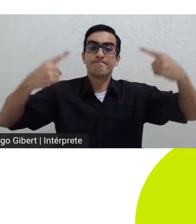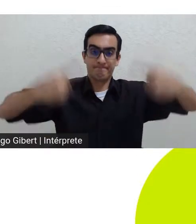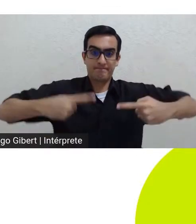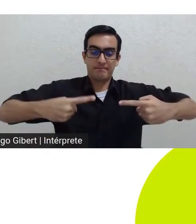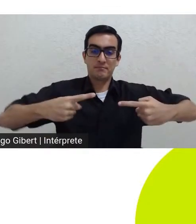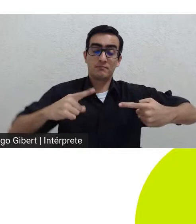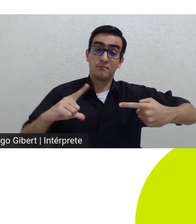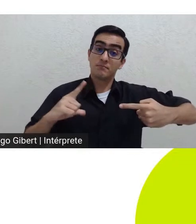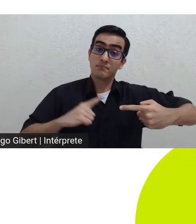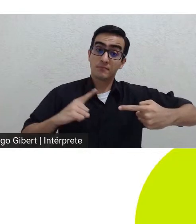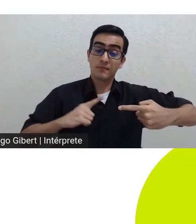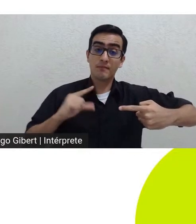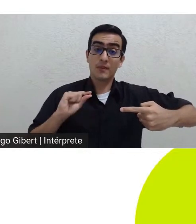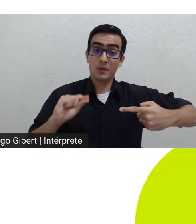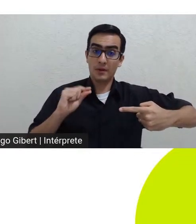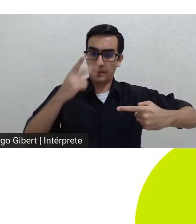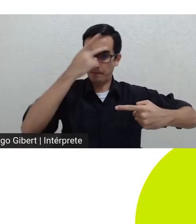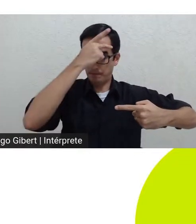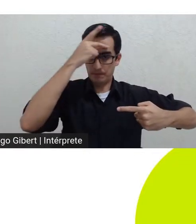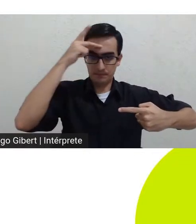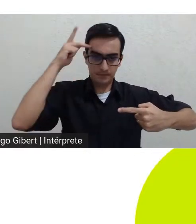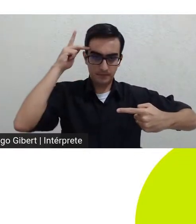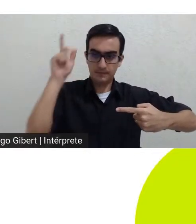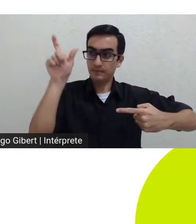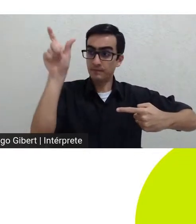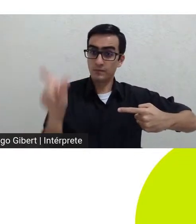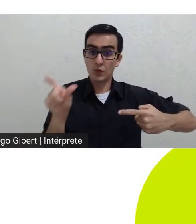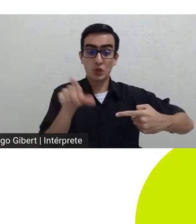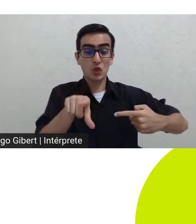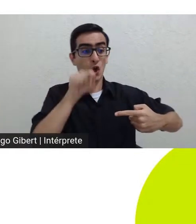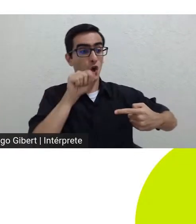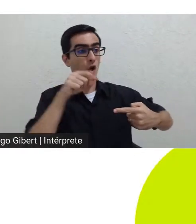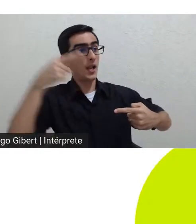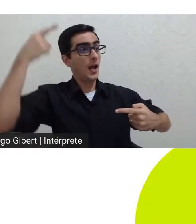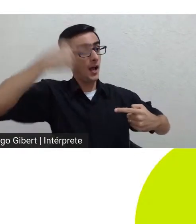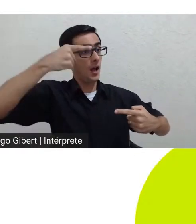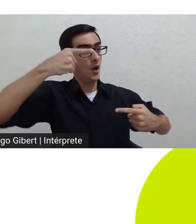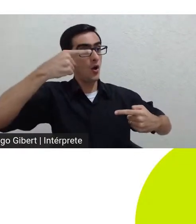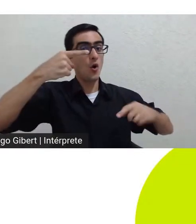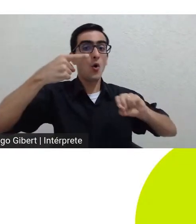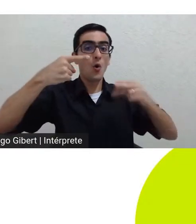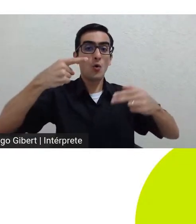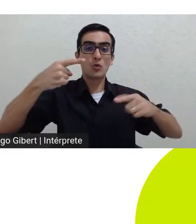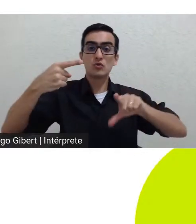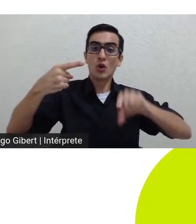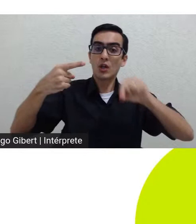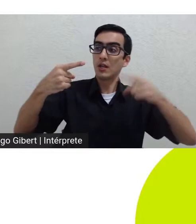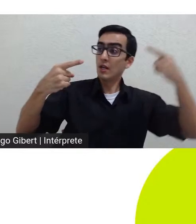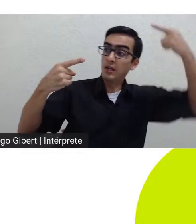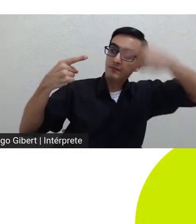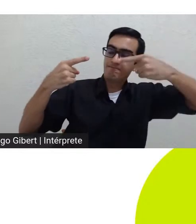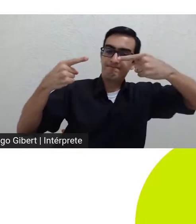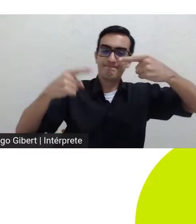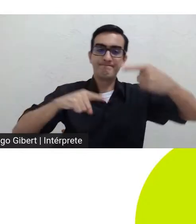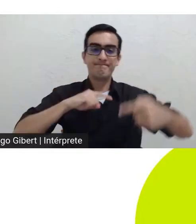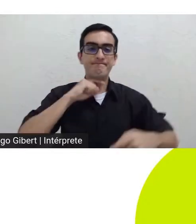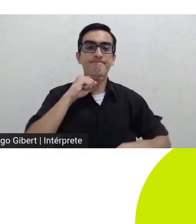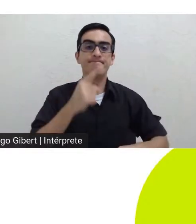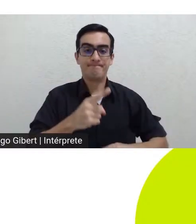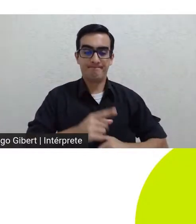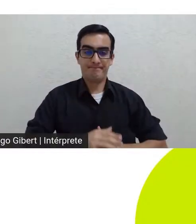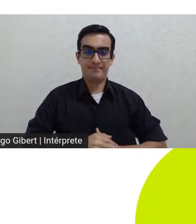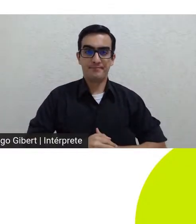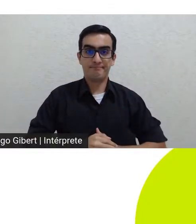o sujeito impossibilitado de escolher qualquer uma delas. Encurralado nessa hesitação